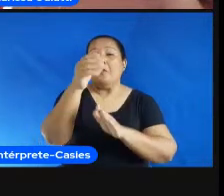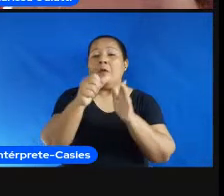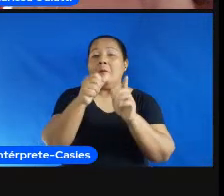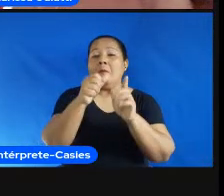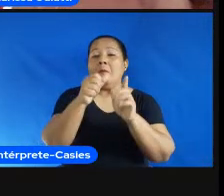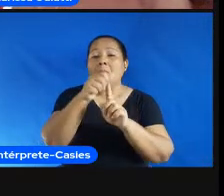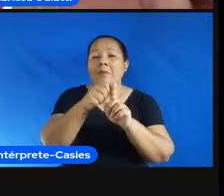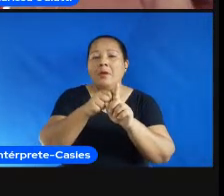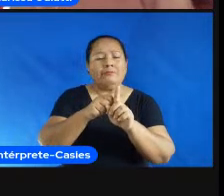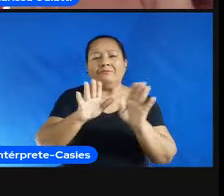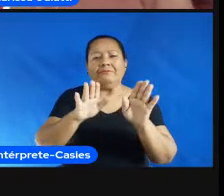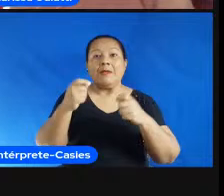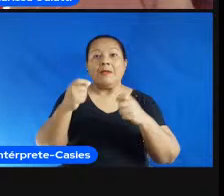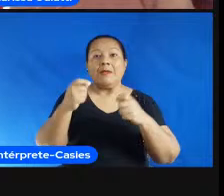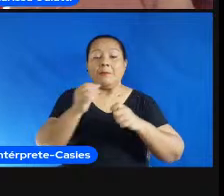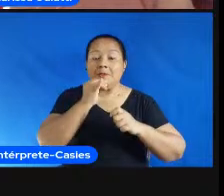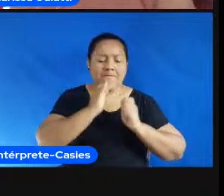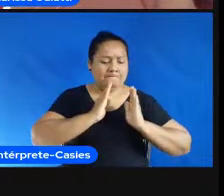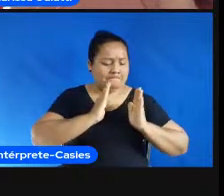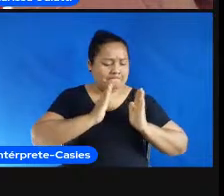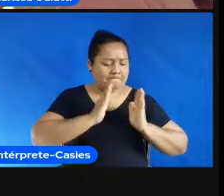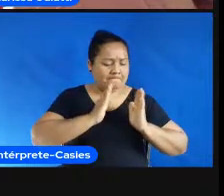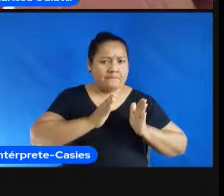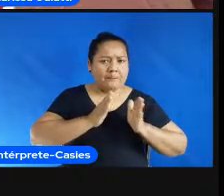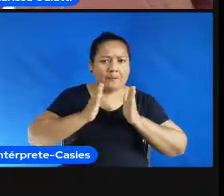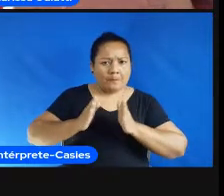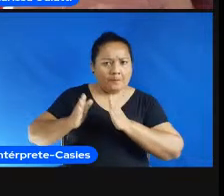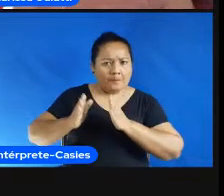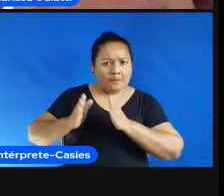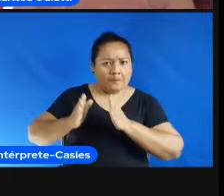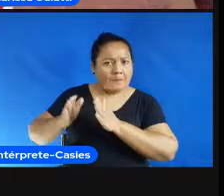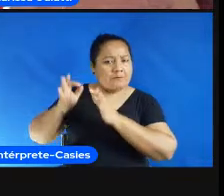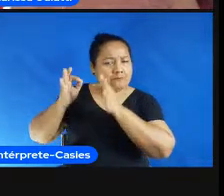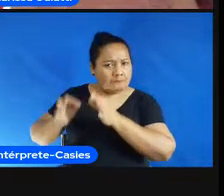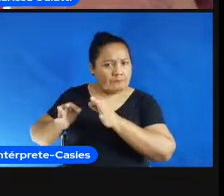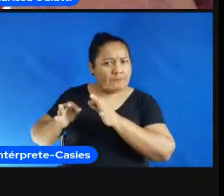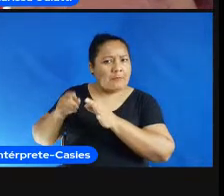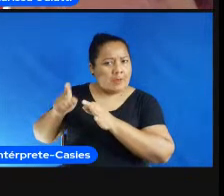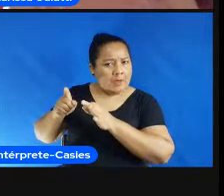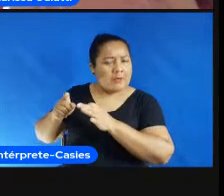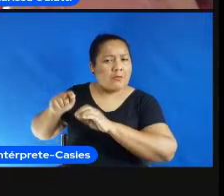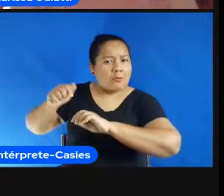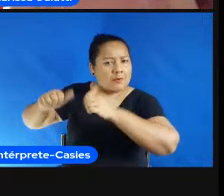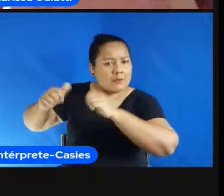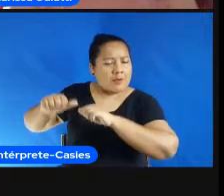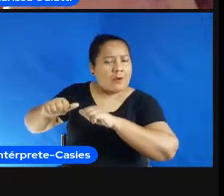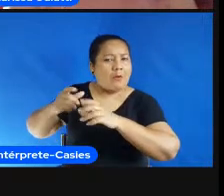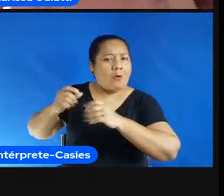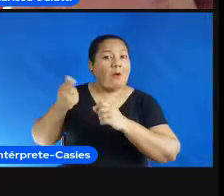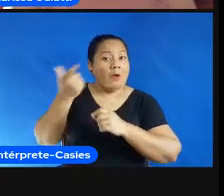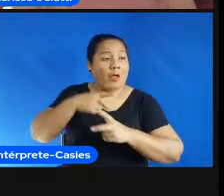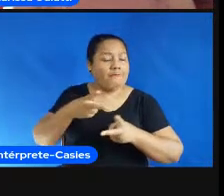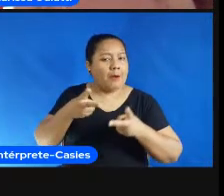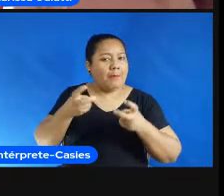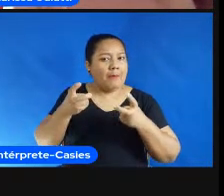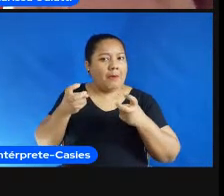sistematizado com boas práticas e processo avaliativo isso gera uma maior percepção